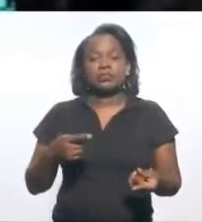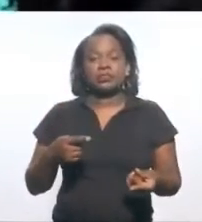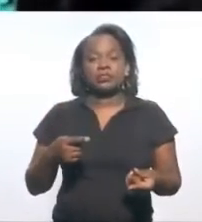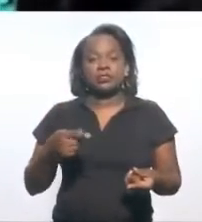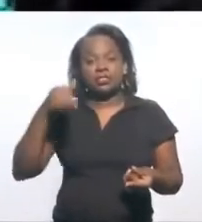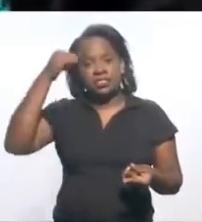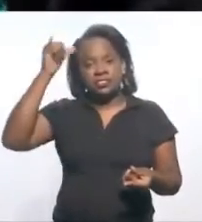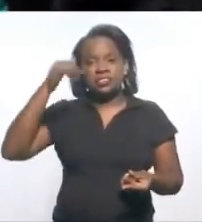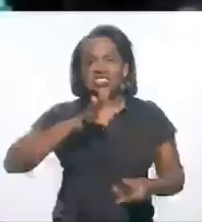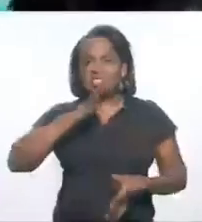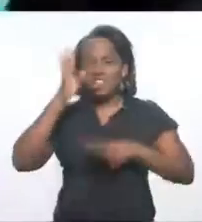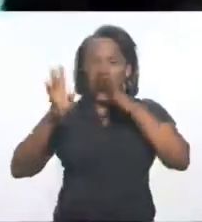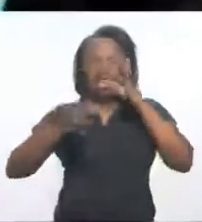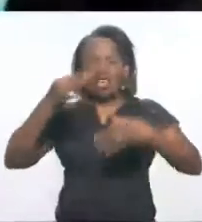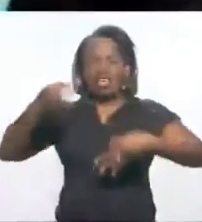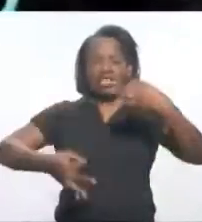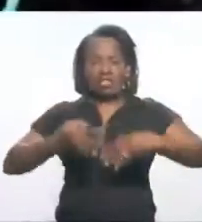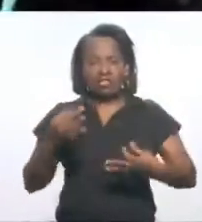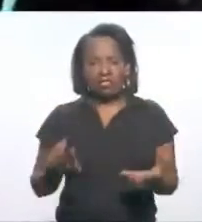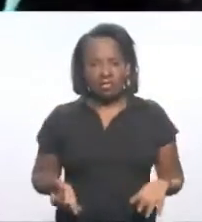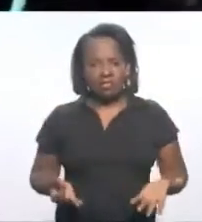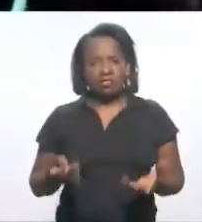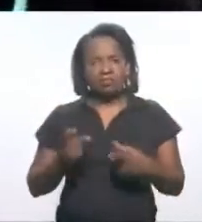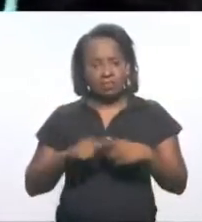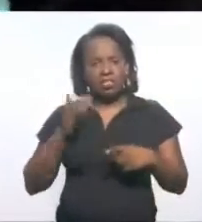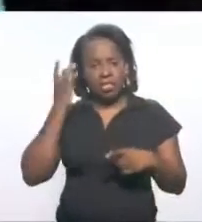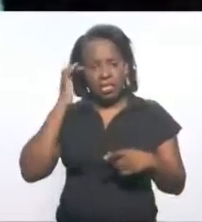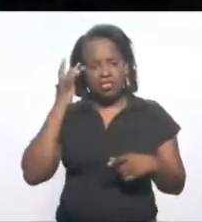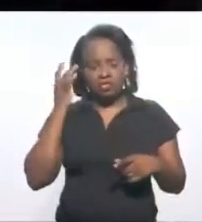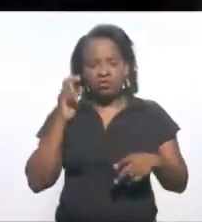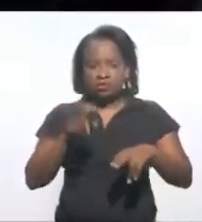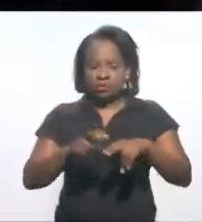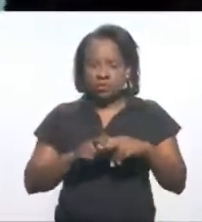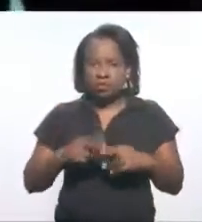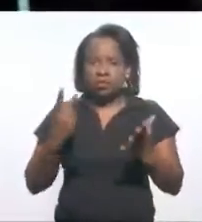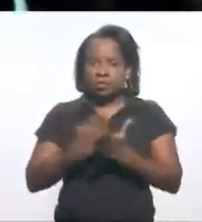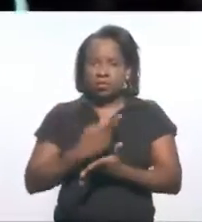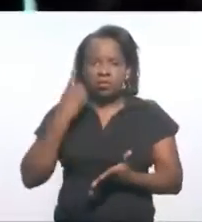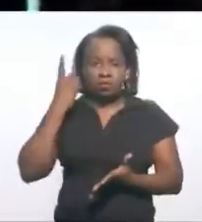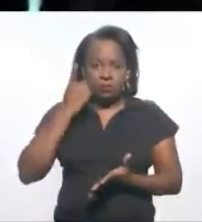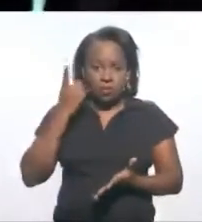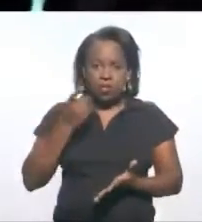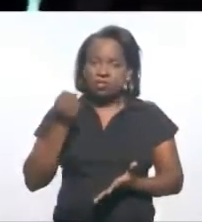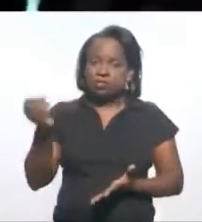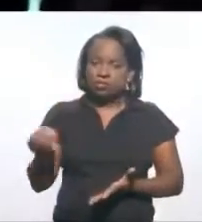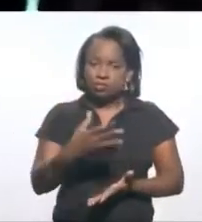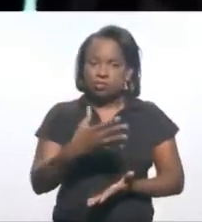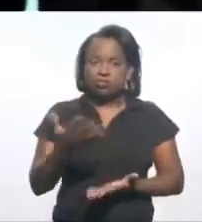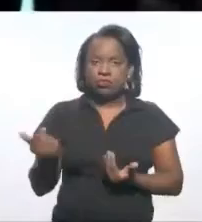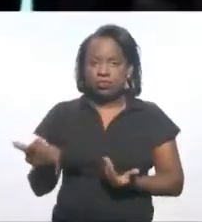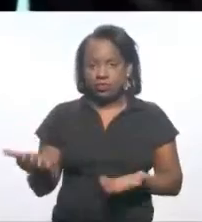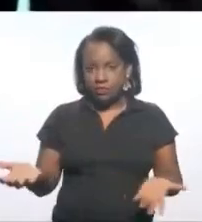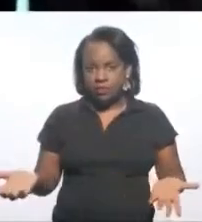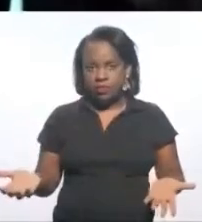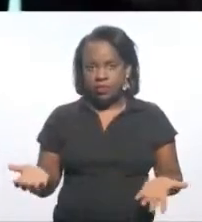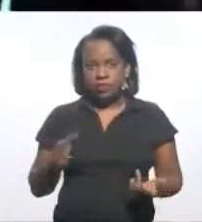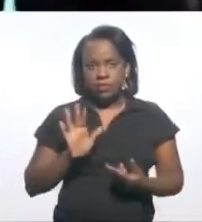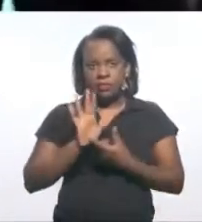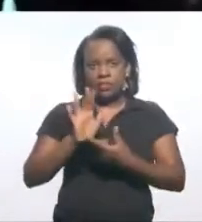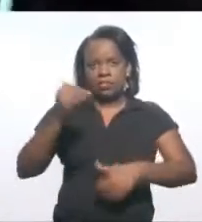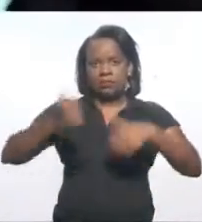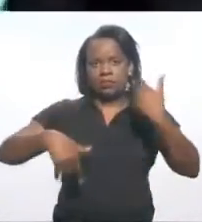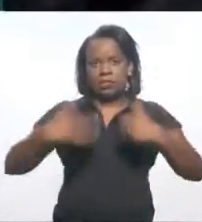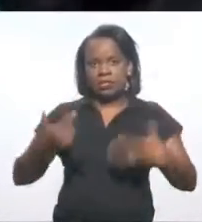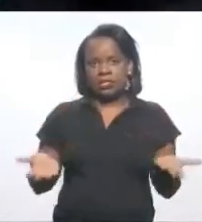julgamento de valor, que eu acho que é isso que leva um deputado tão novo a apresentar